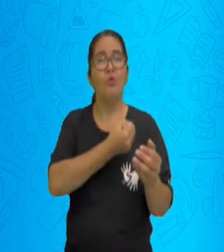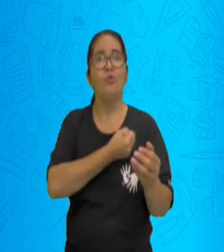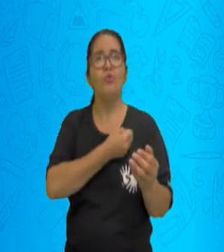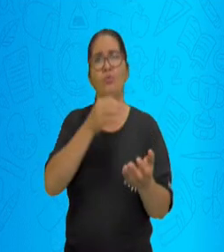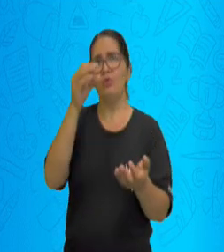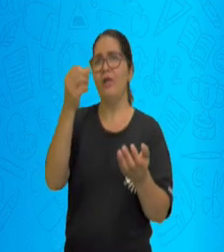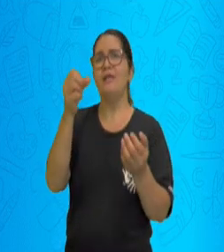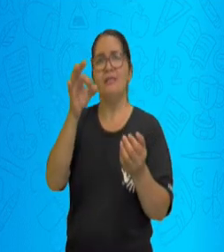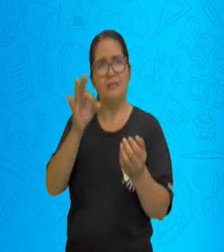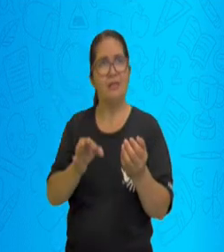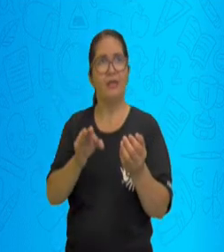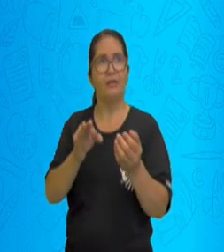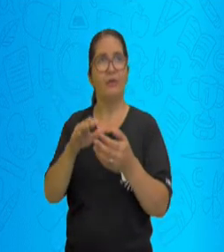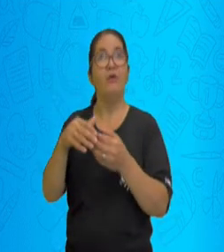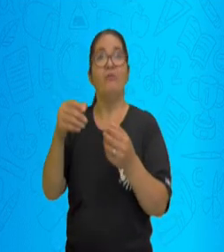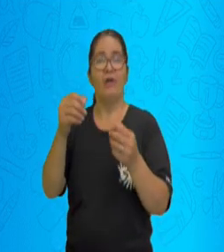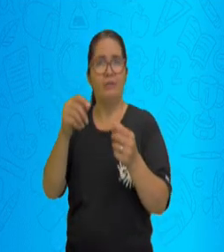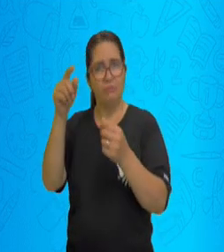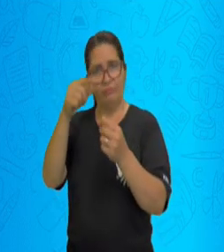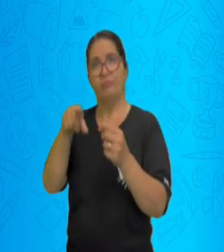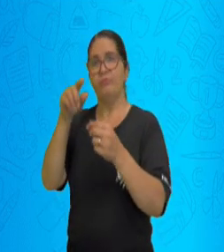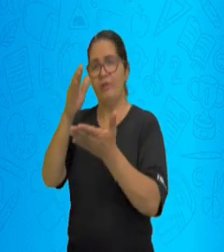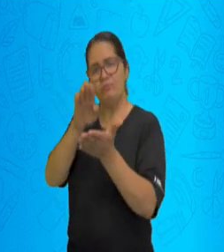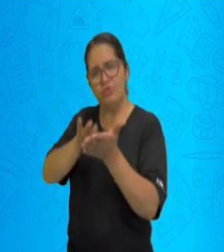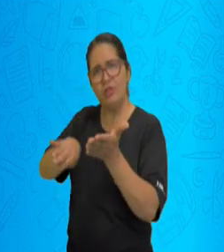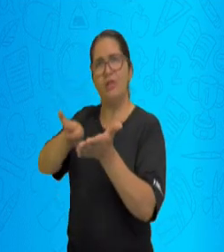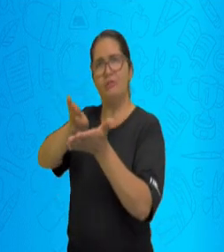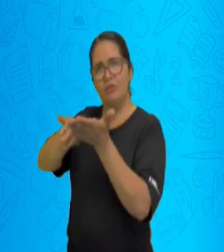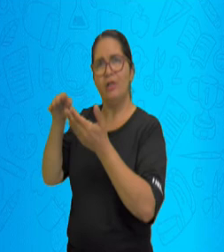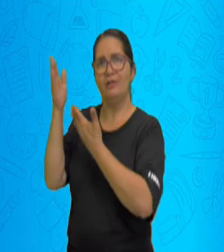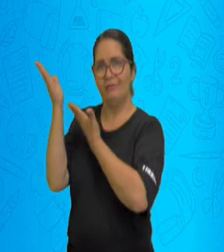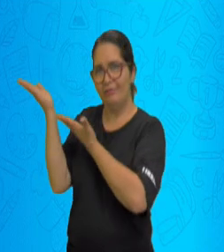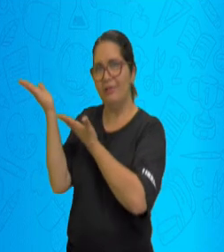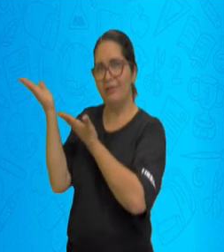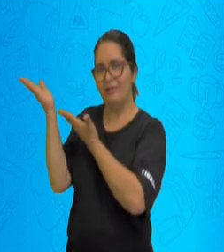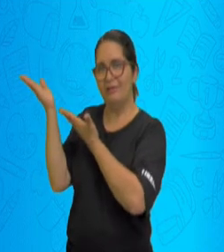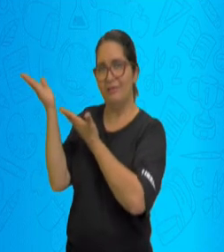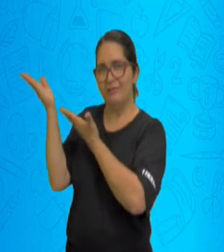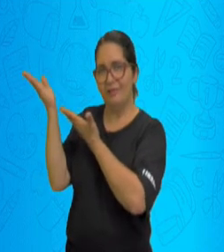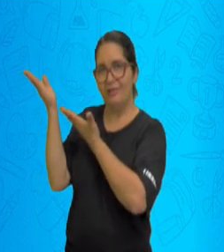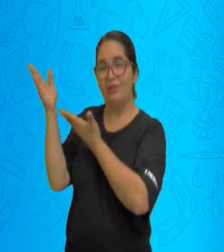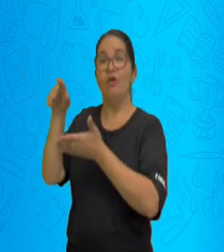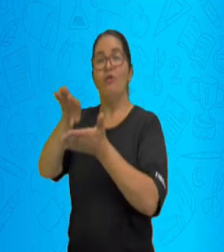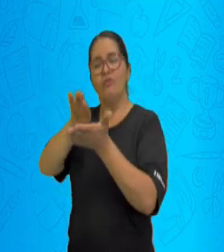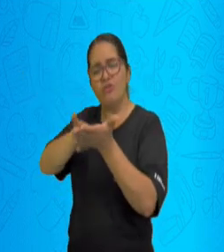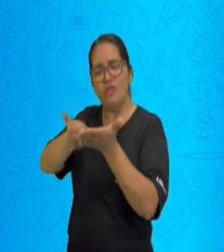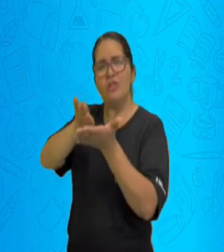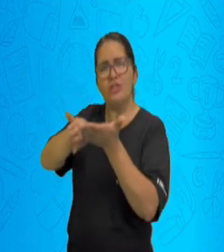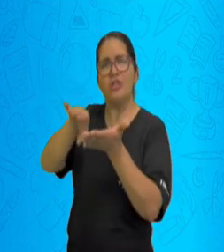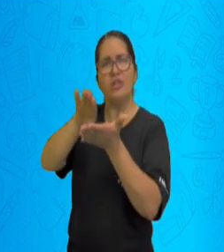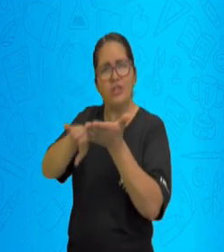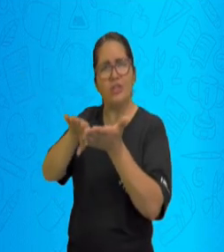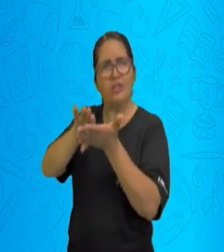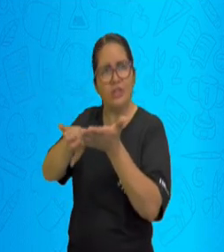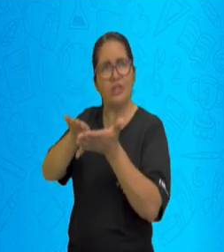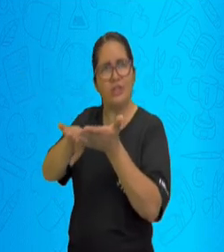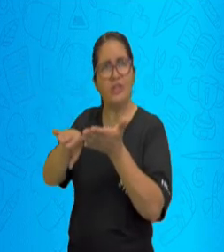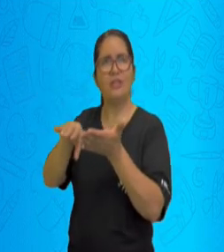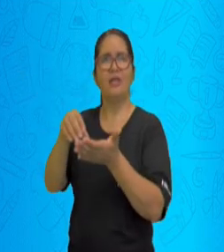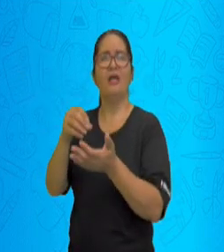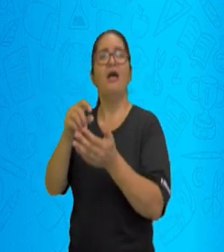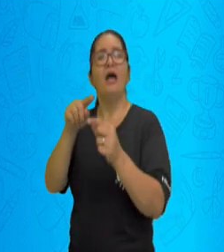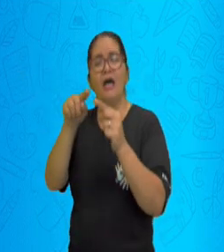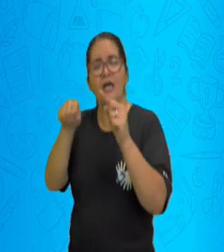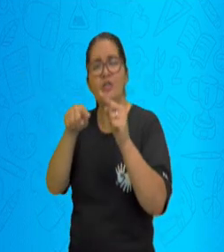aqui 1. Vamos cortando. Para que a gente descubra qual é o número que vai estabelecer o